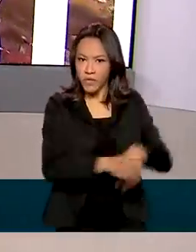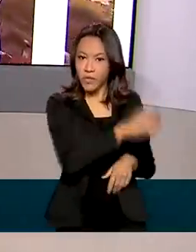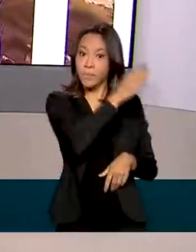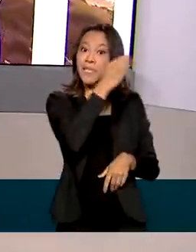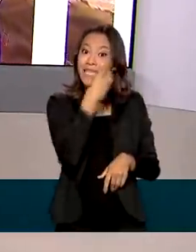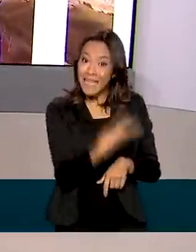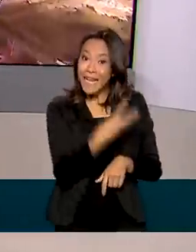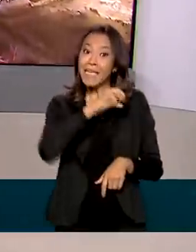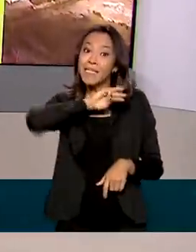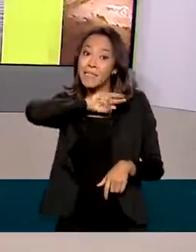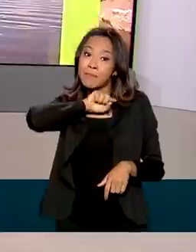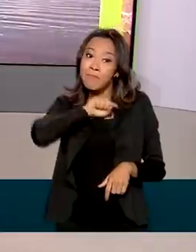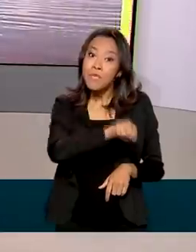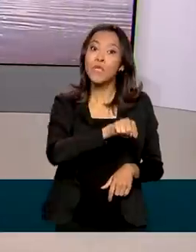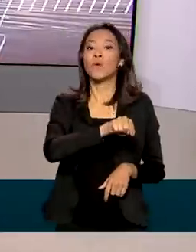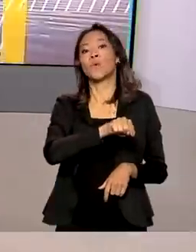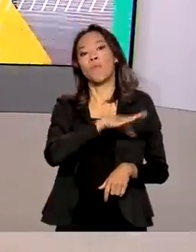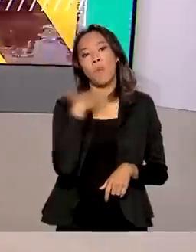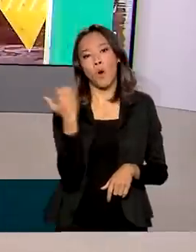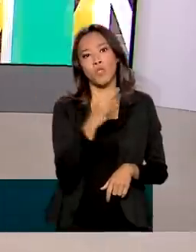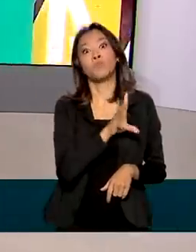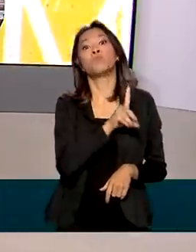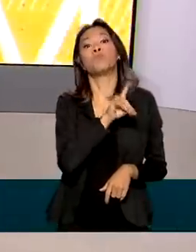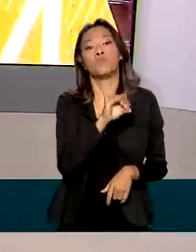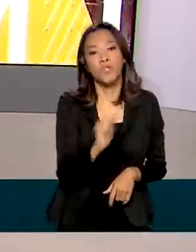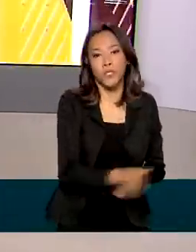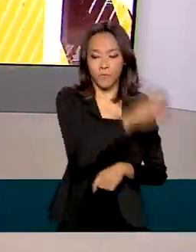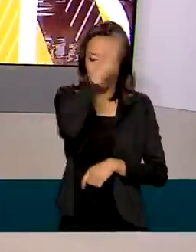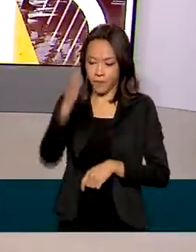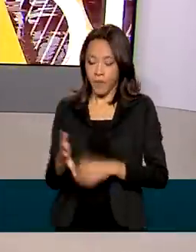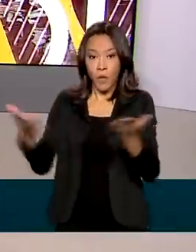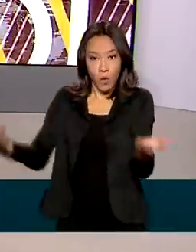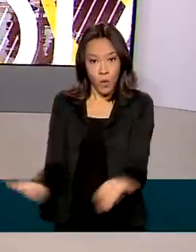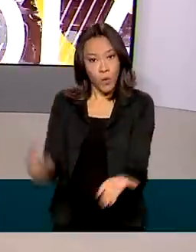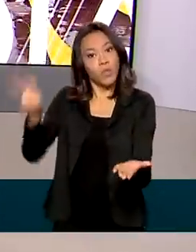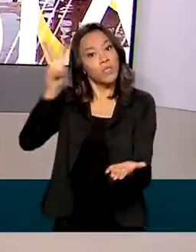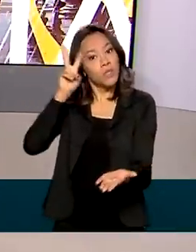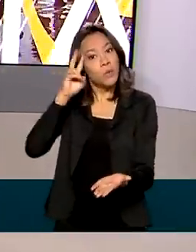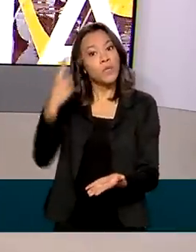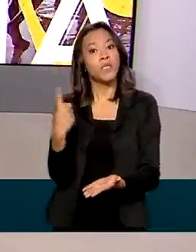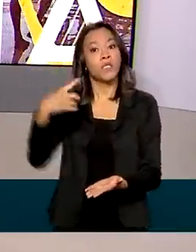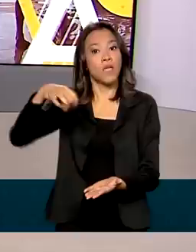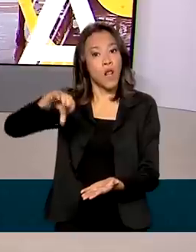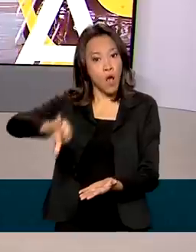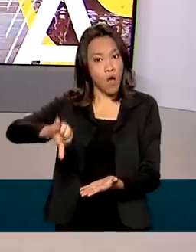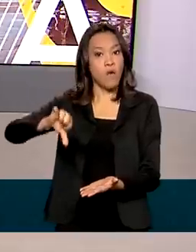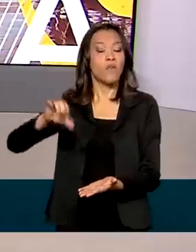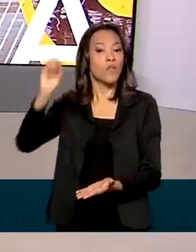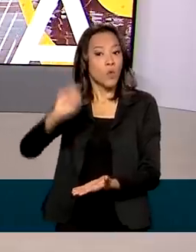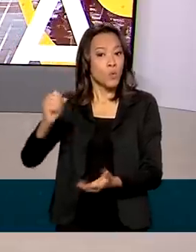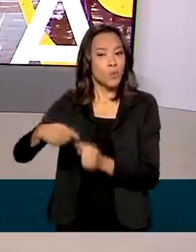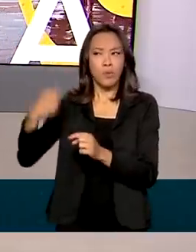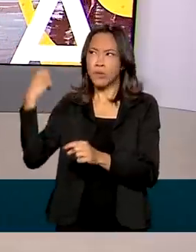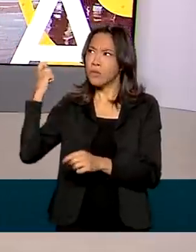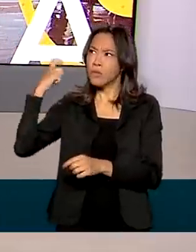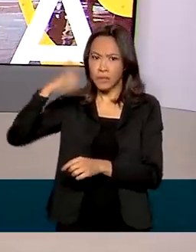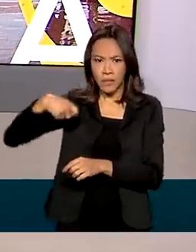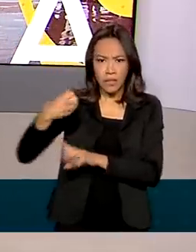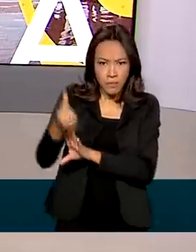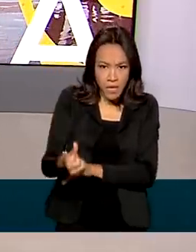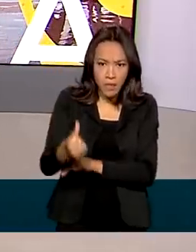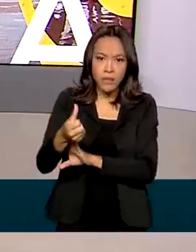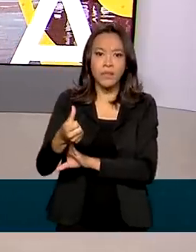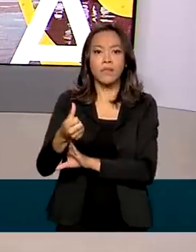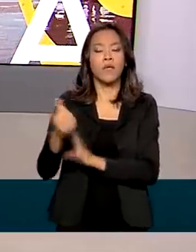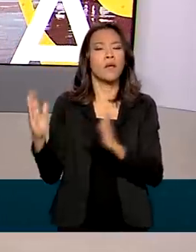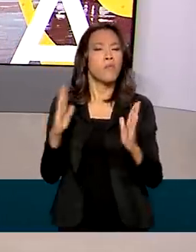de 3 mil óbitos diários. Já nesta segunda-feira, dia 19 de outubro, exatos seis meses após o ápice, a